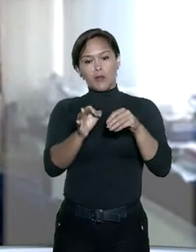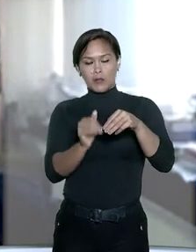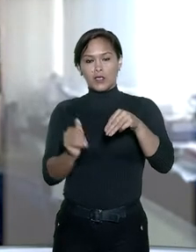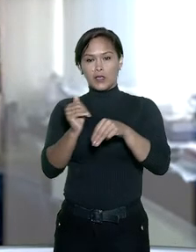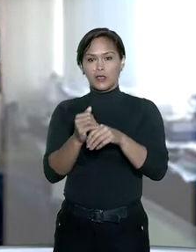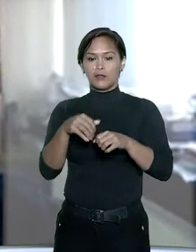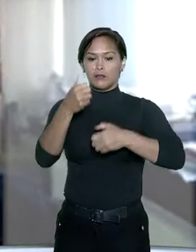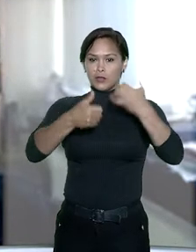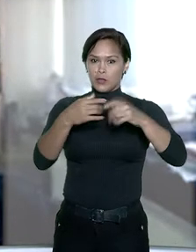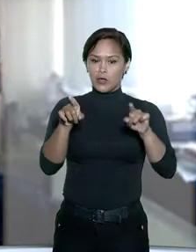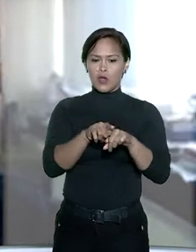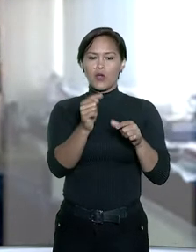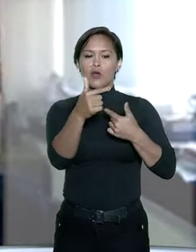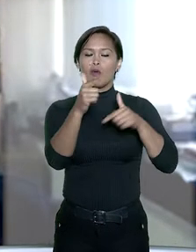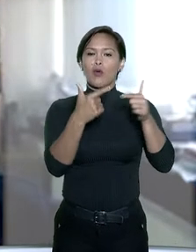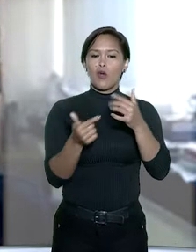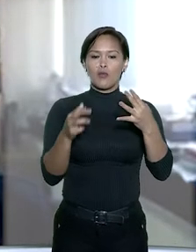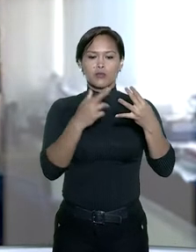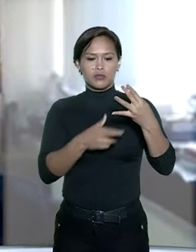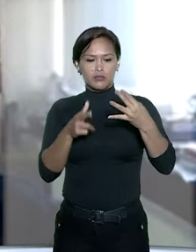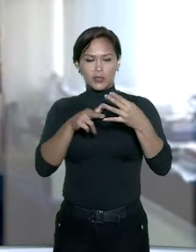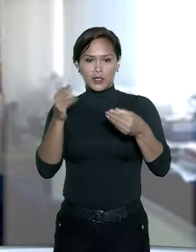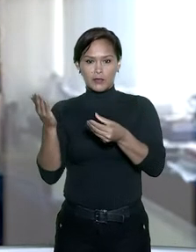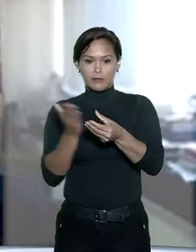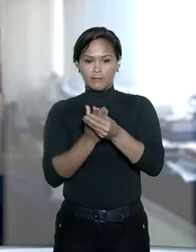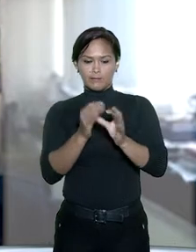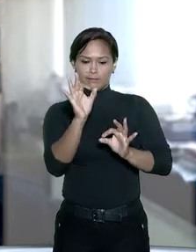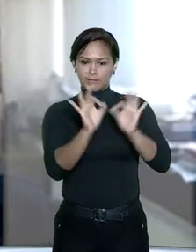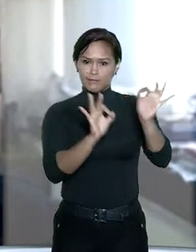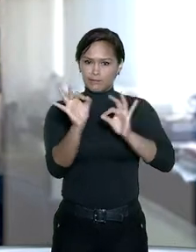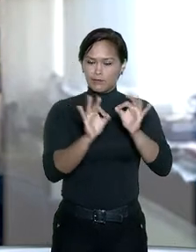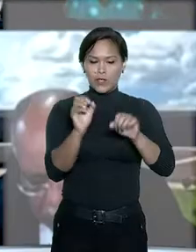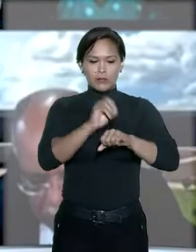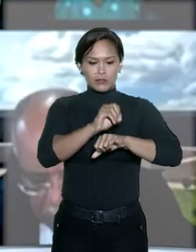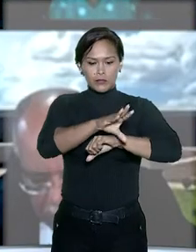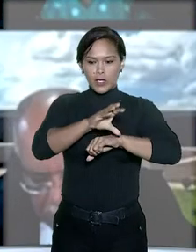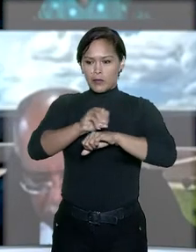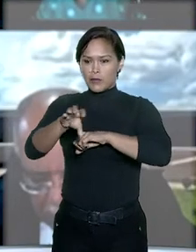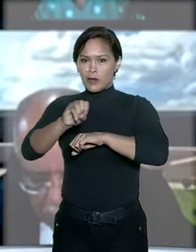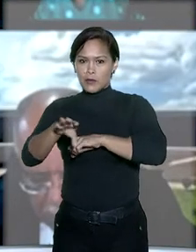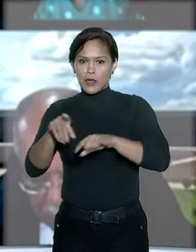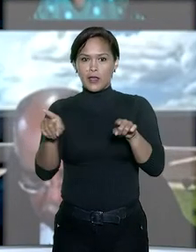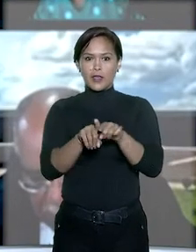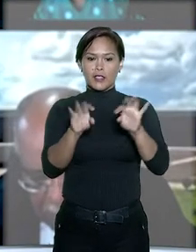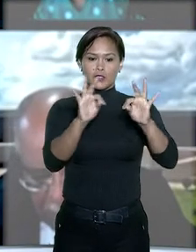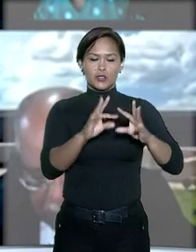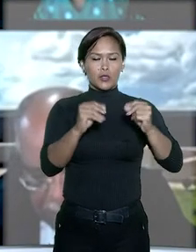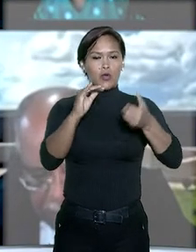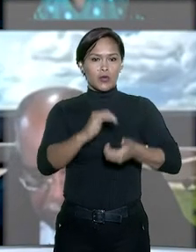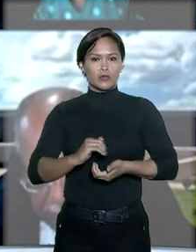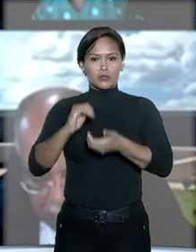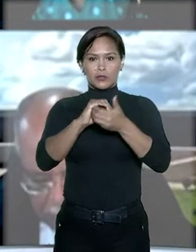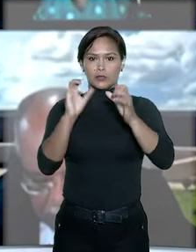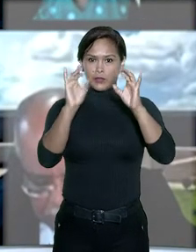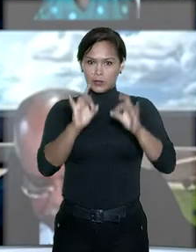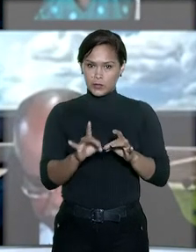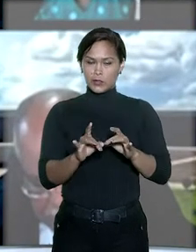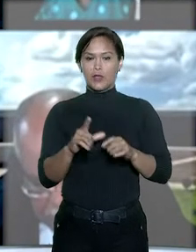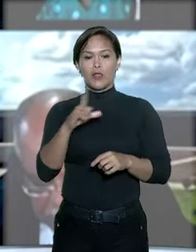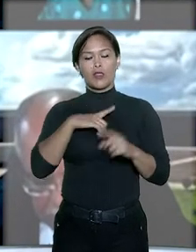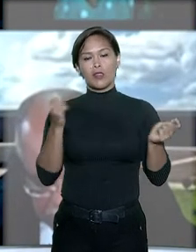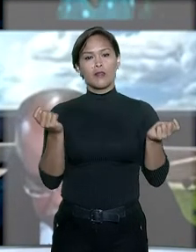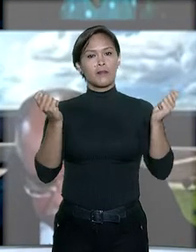que outros inquéritos foram instaurados e remetidos à distribuição entre os membros da Corte Especial, havendo a